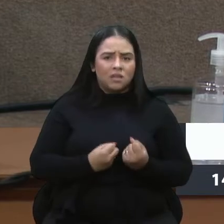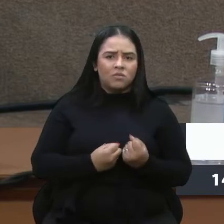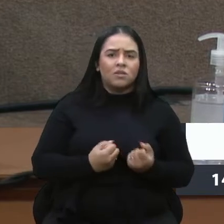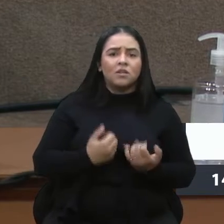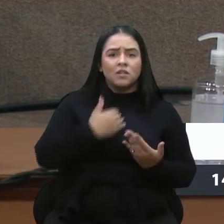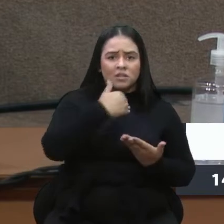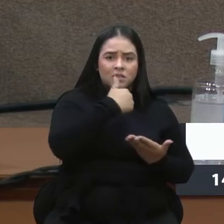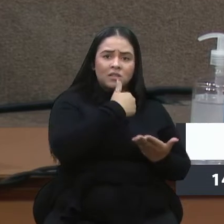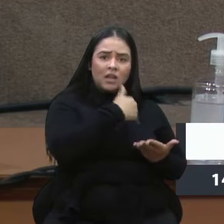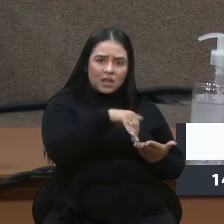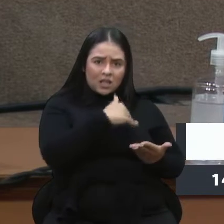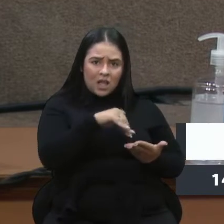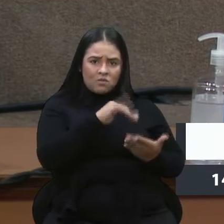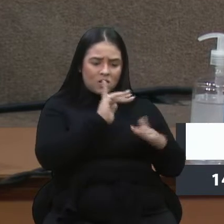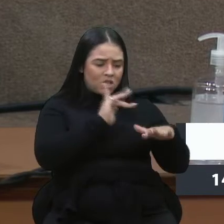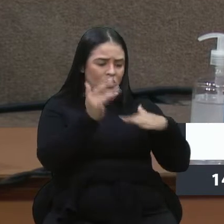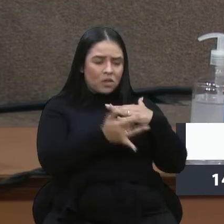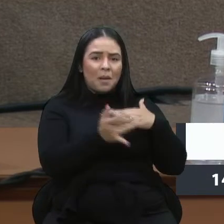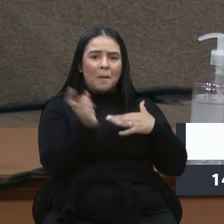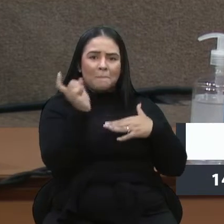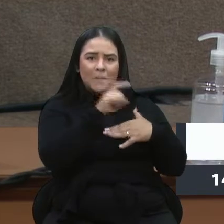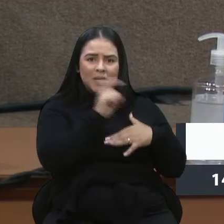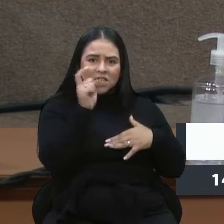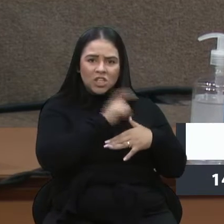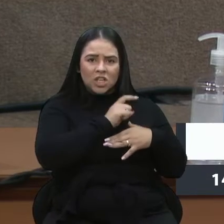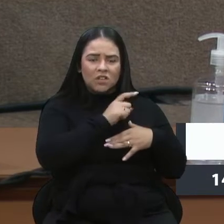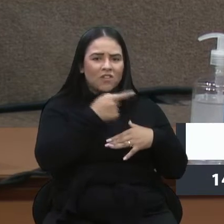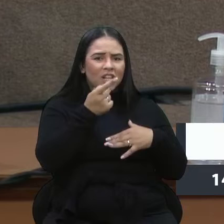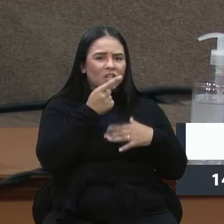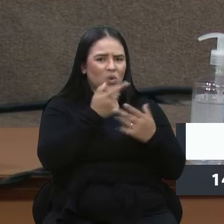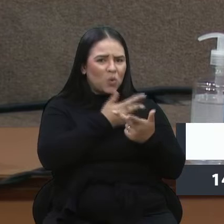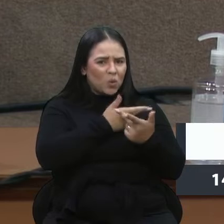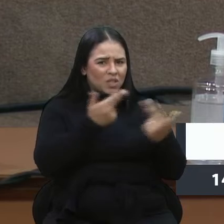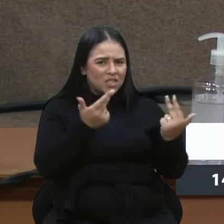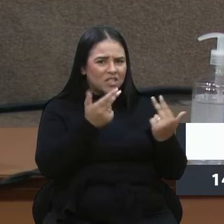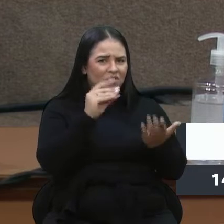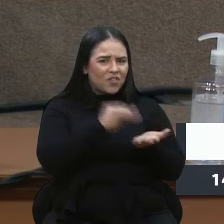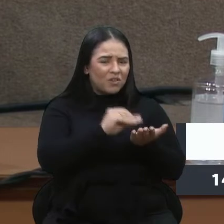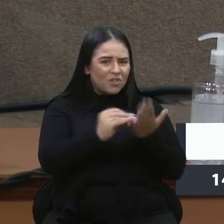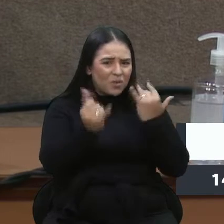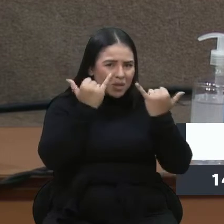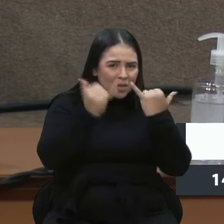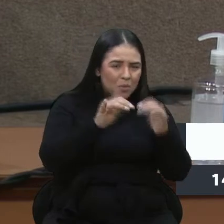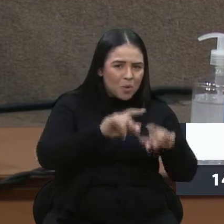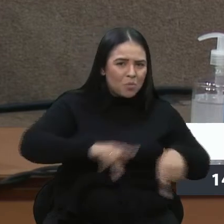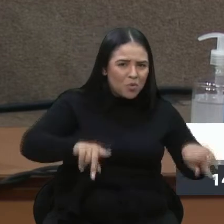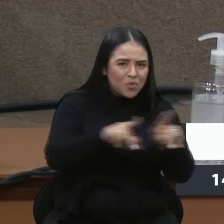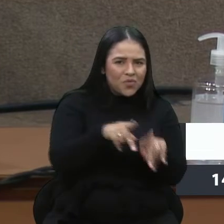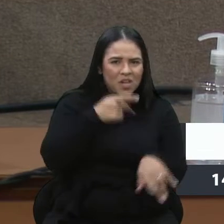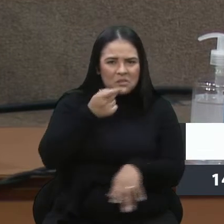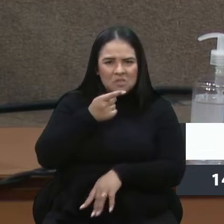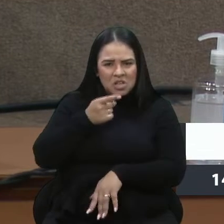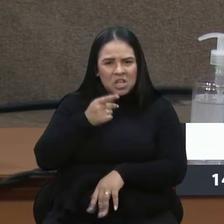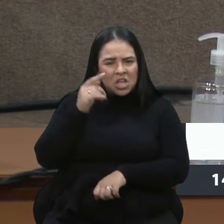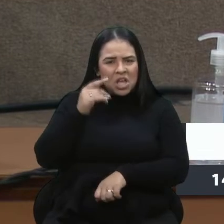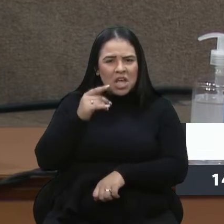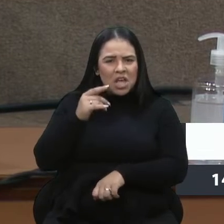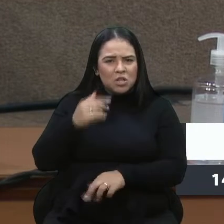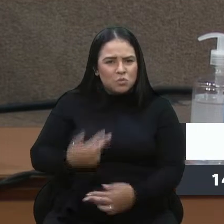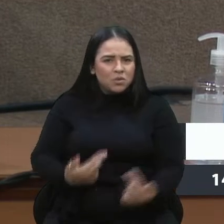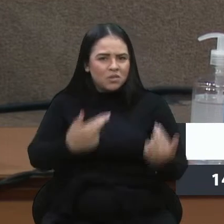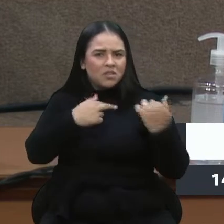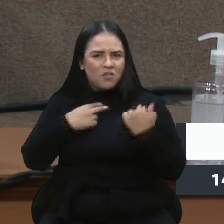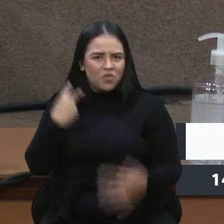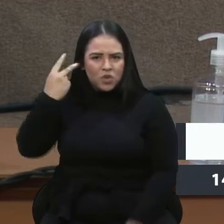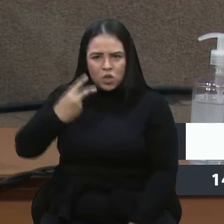sociais mentindo, desinformando a população e botando nas costas dos vereadores, que os vereadores que são responsáveis pelas crianças estão usando